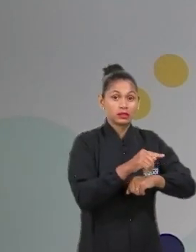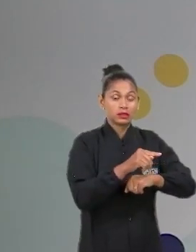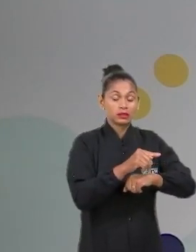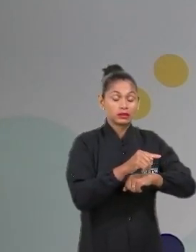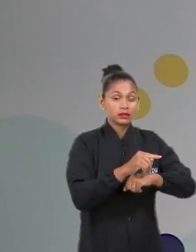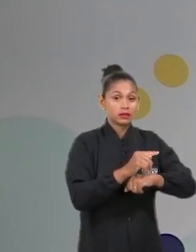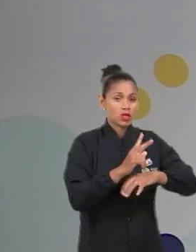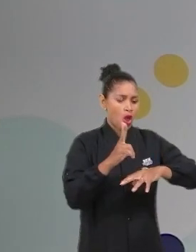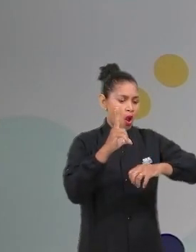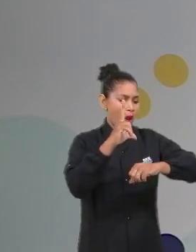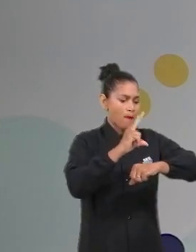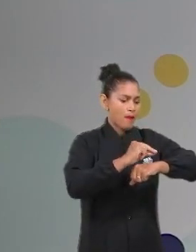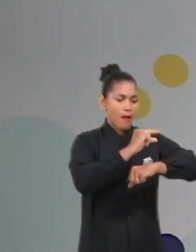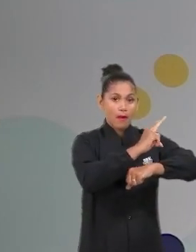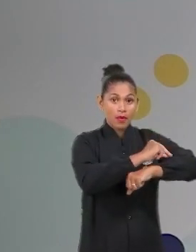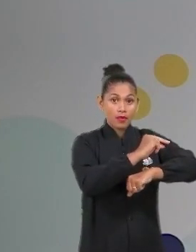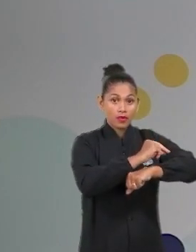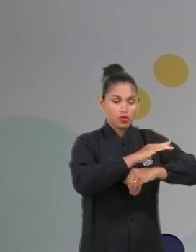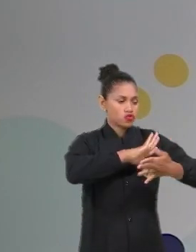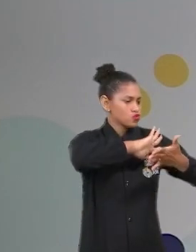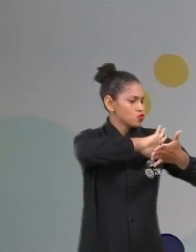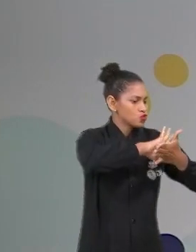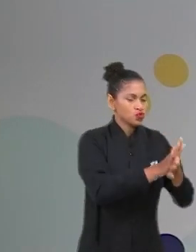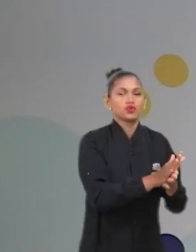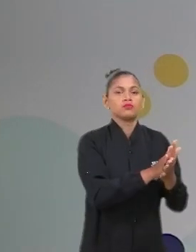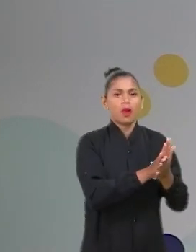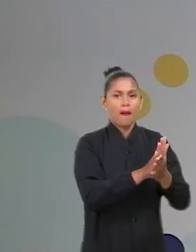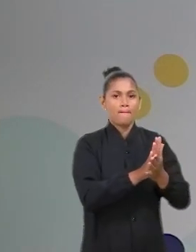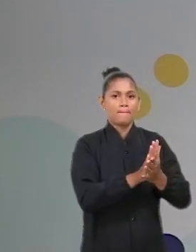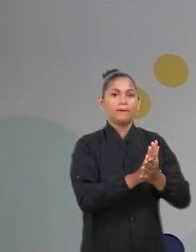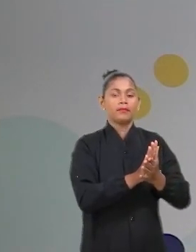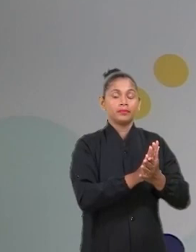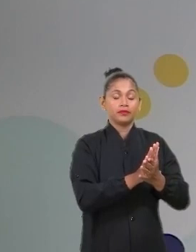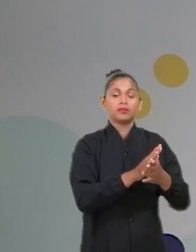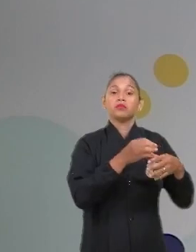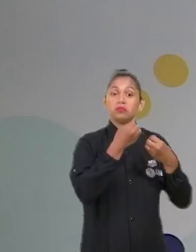com os gafanhotos. Que beleza! Tudo de bom! Tudo de bom! Maravilha!